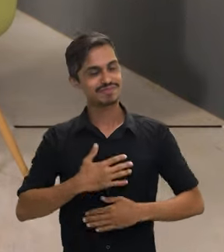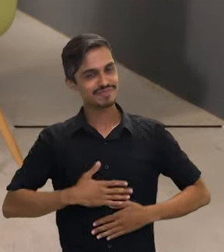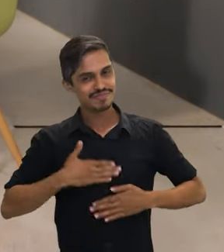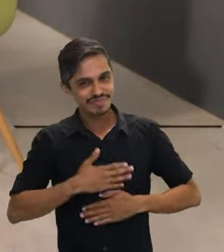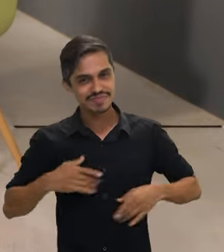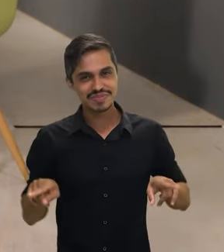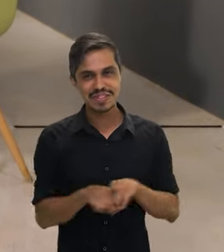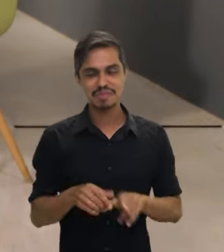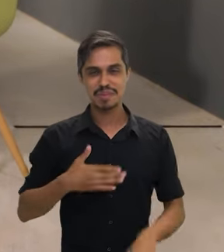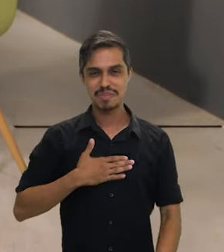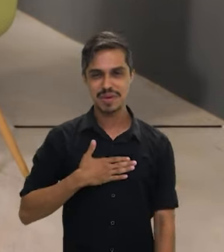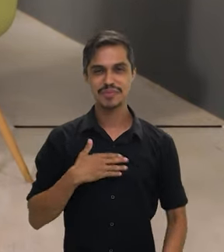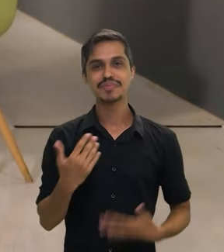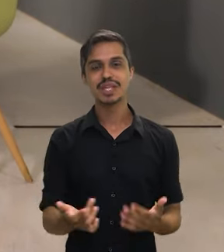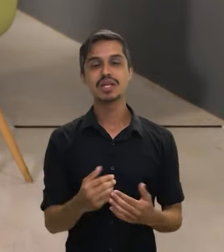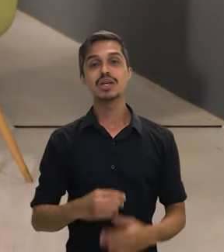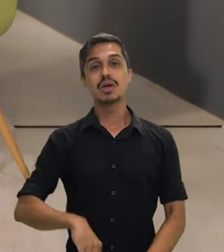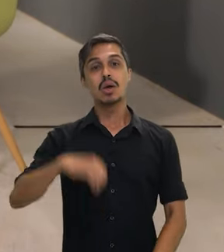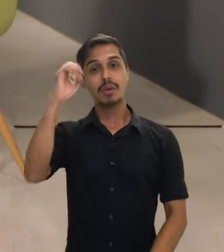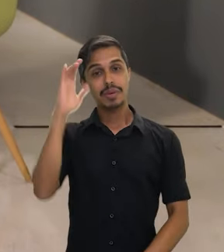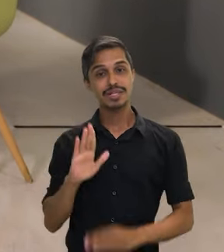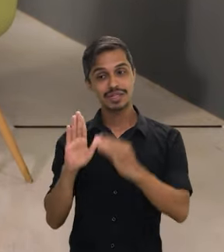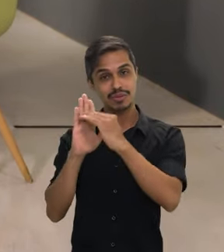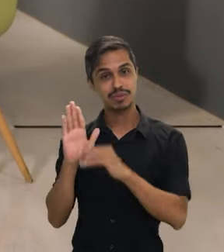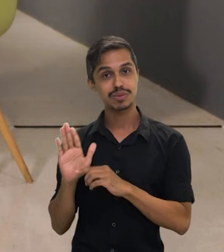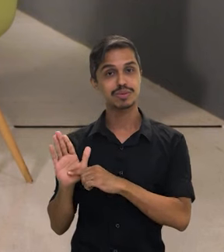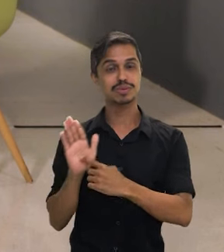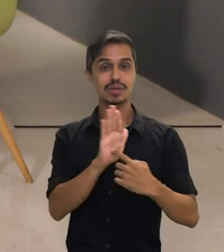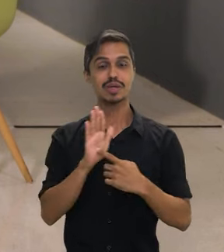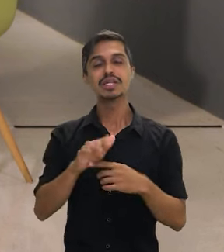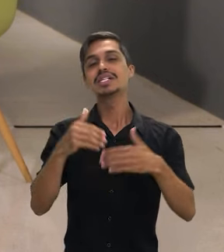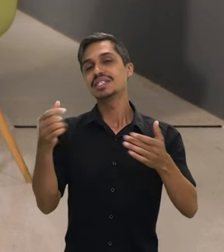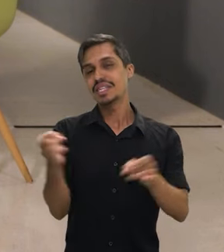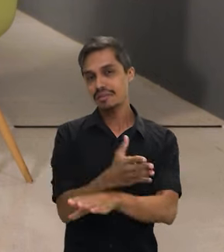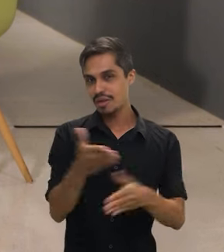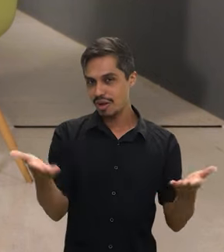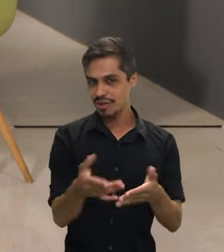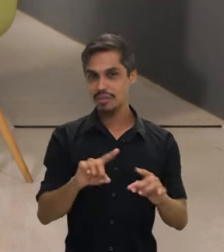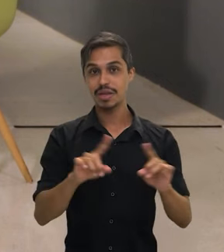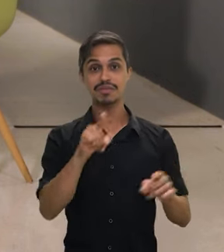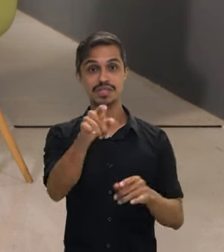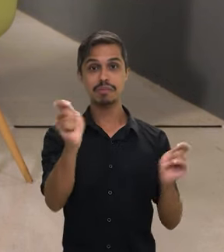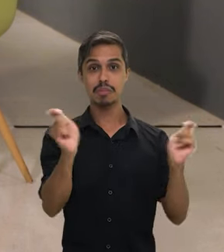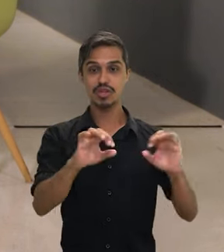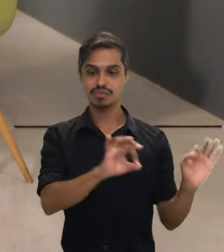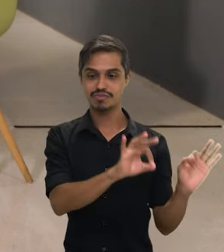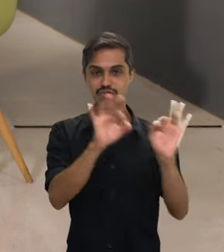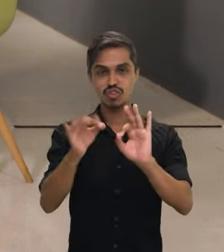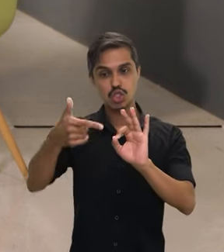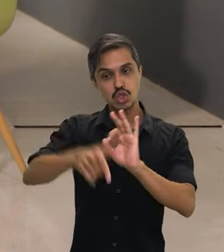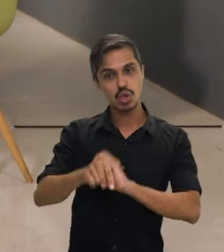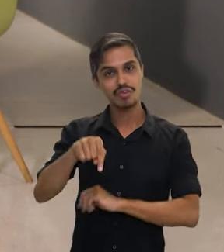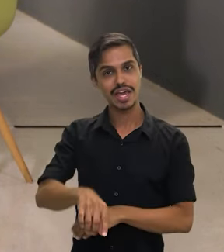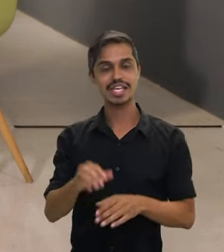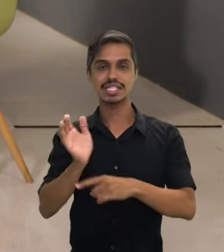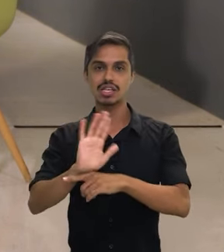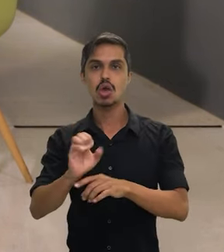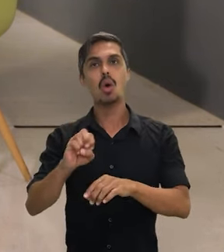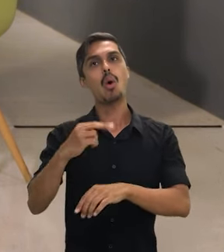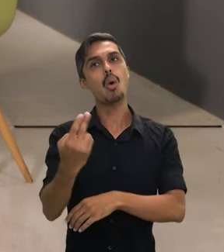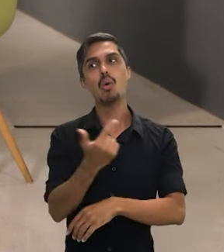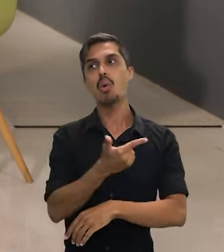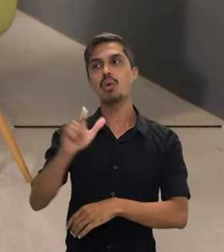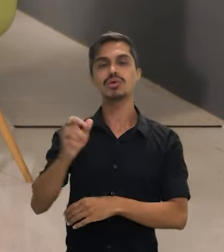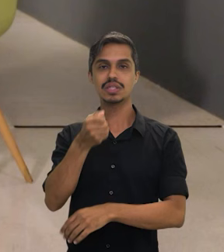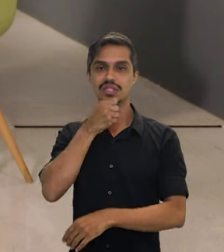o prazer foi meu, obrigada. O Brasil em Pauta vai ficando por aqui, mas você ainda tem a chance de rever esta ou outras